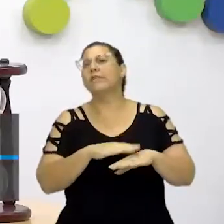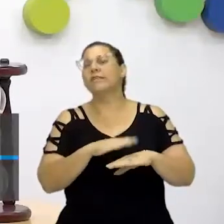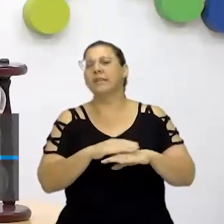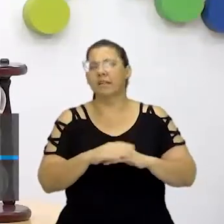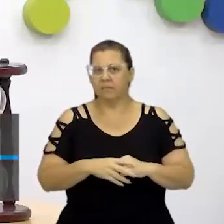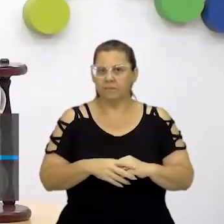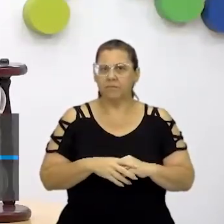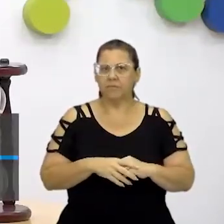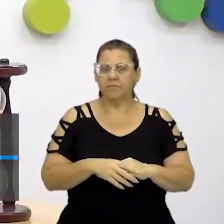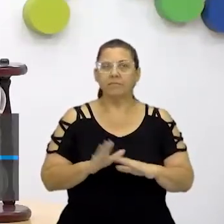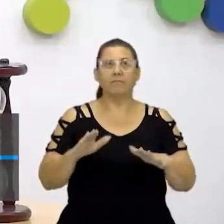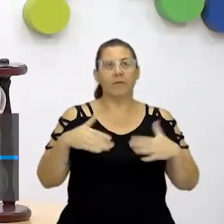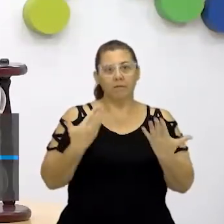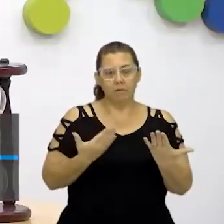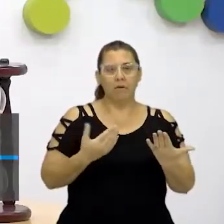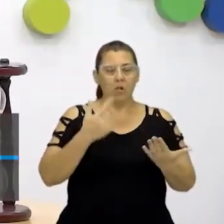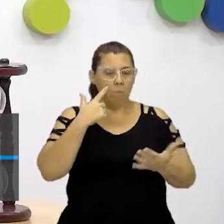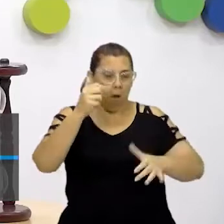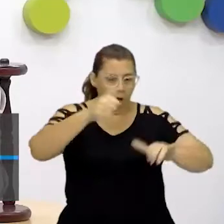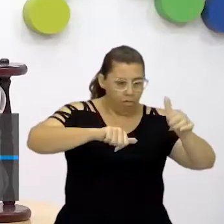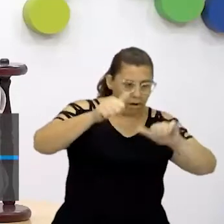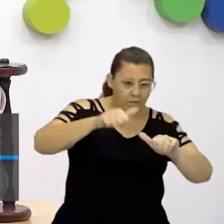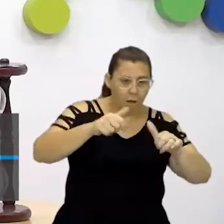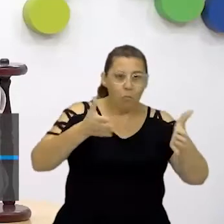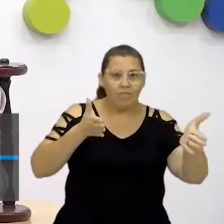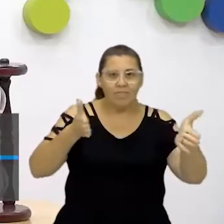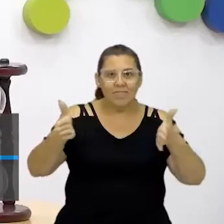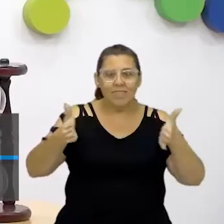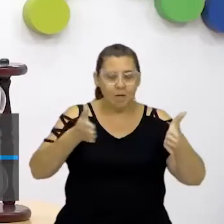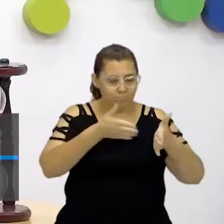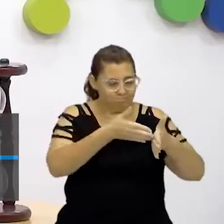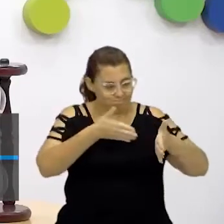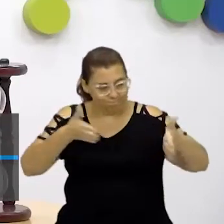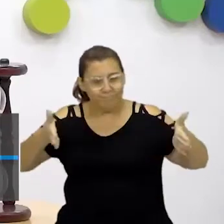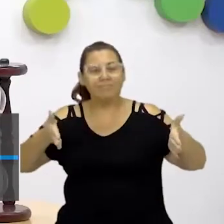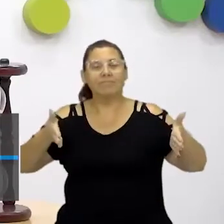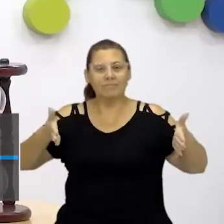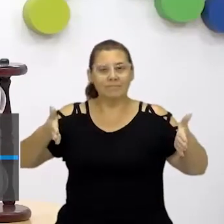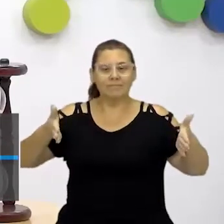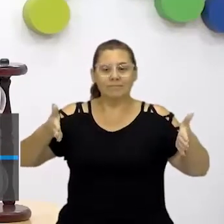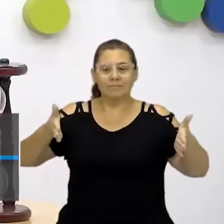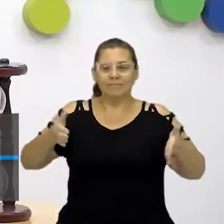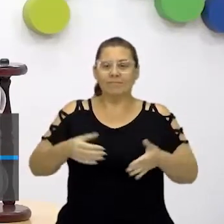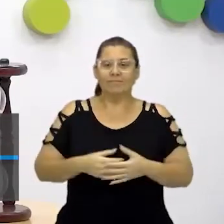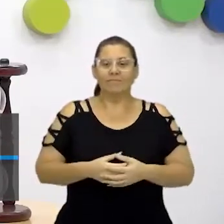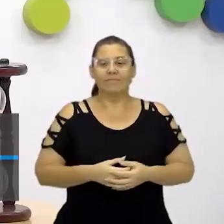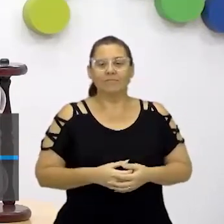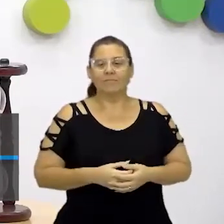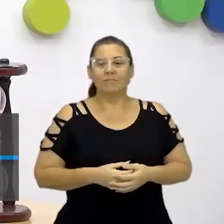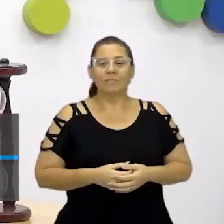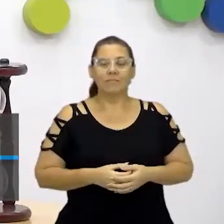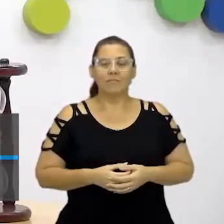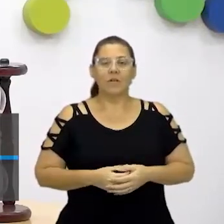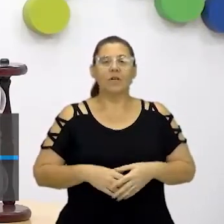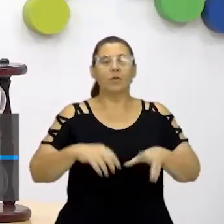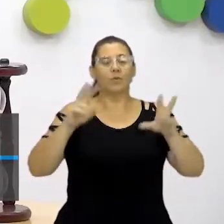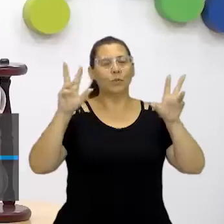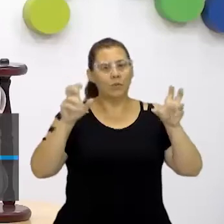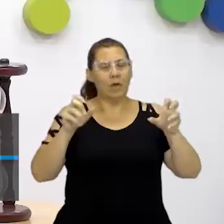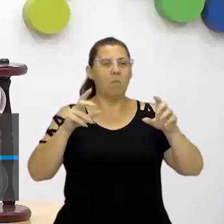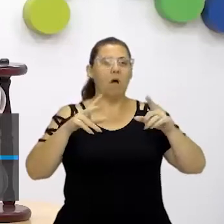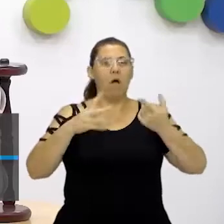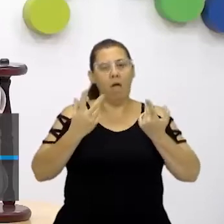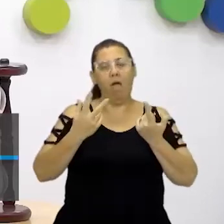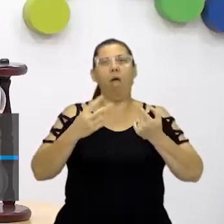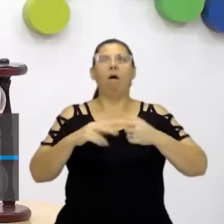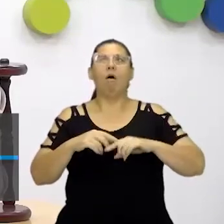Então, a habilidade já está dizendo. Vamos analisar aí o tempo. Vamos falar sobre o tempo. O tempo é a ferramenta